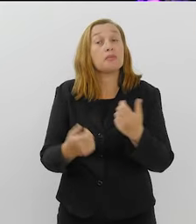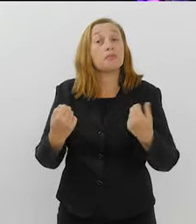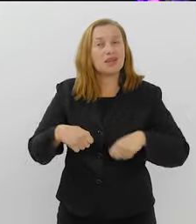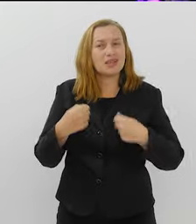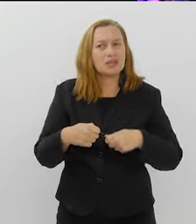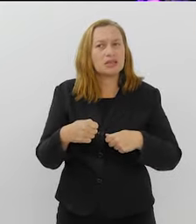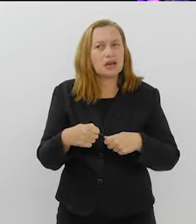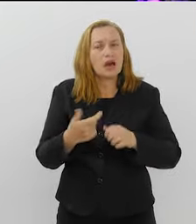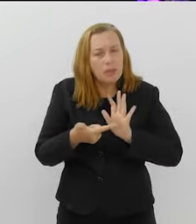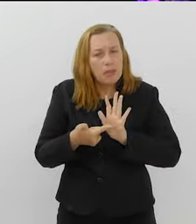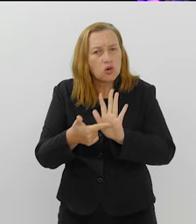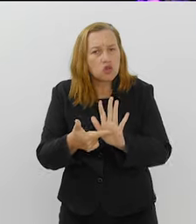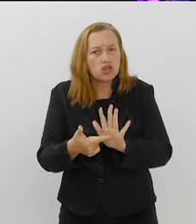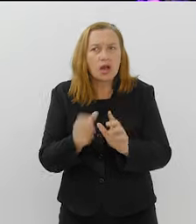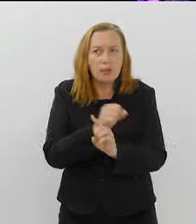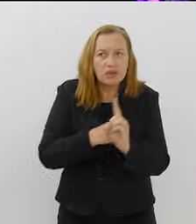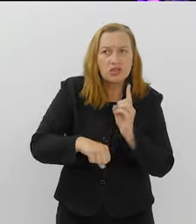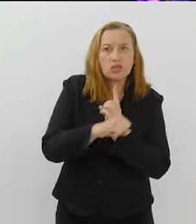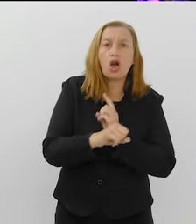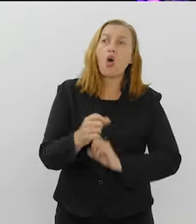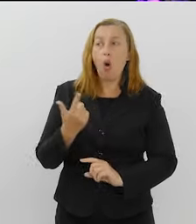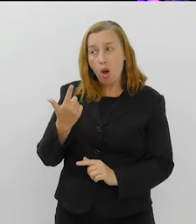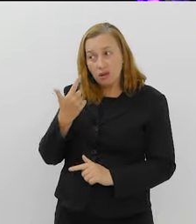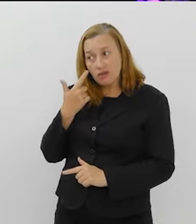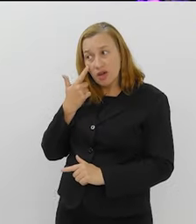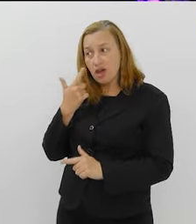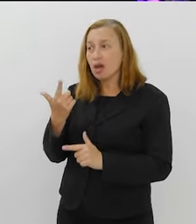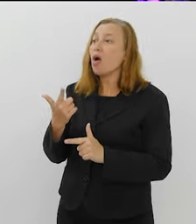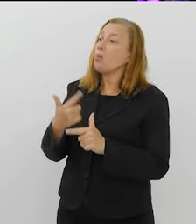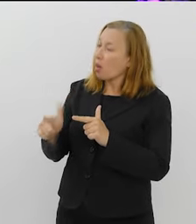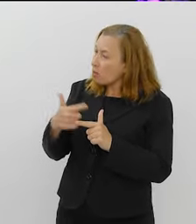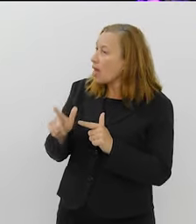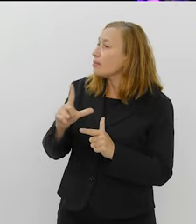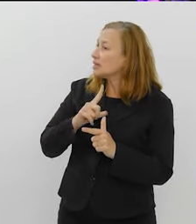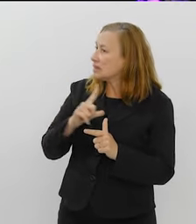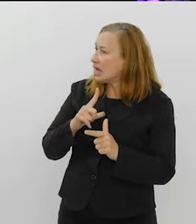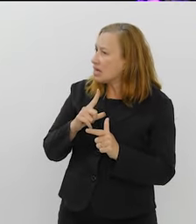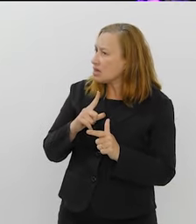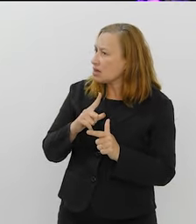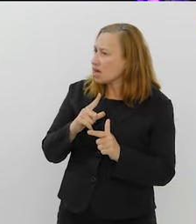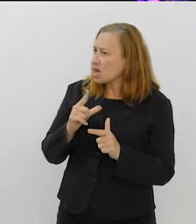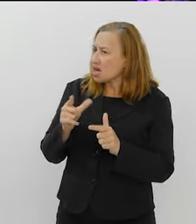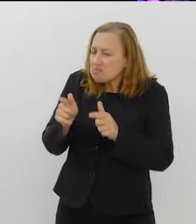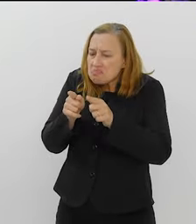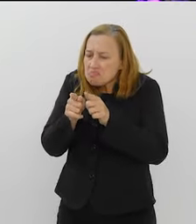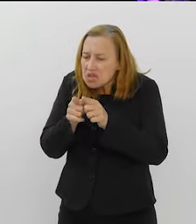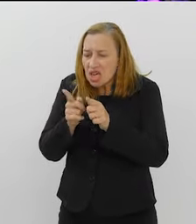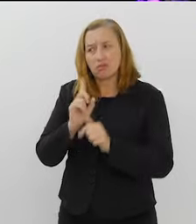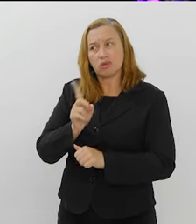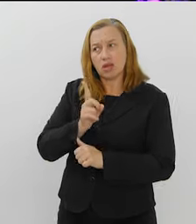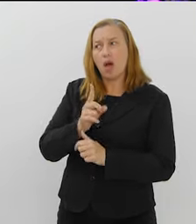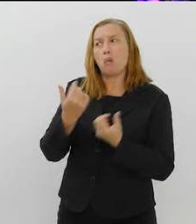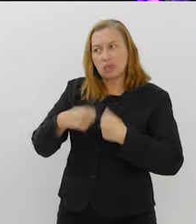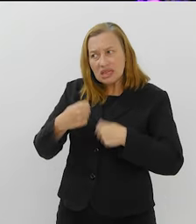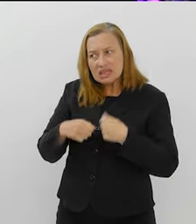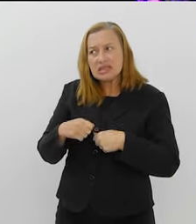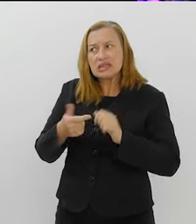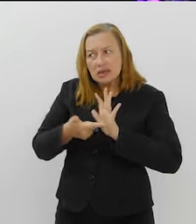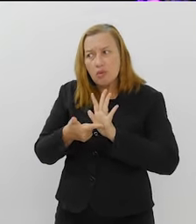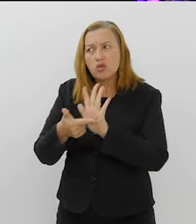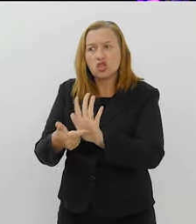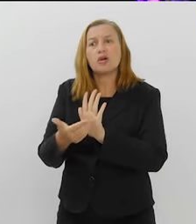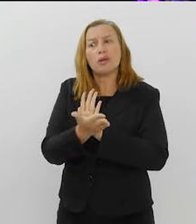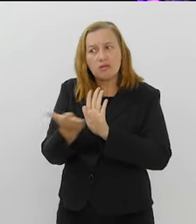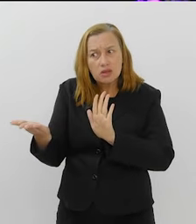buscar mostrar para a sociedade, olha só, existe um problema. É um problema que não é pequeno. E esse problema precisa ser